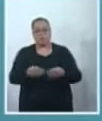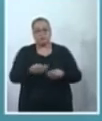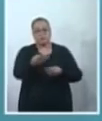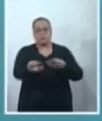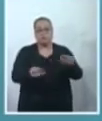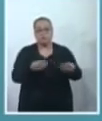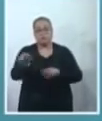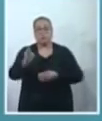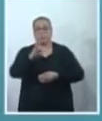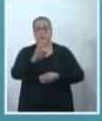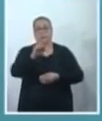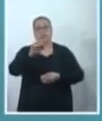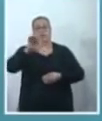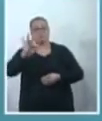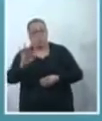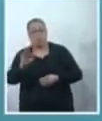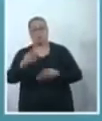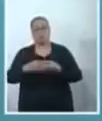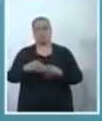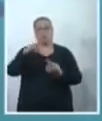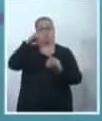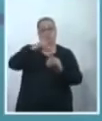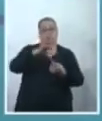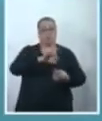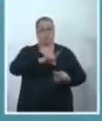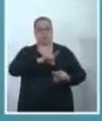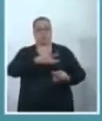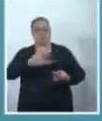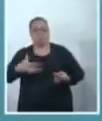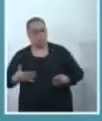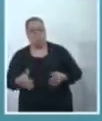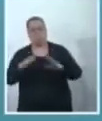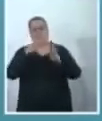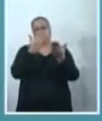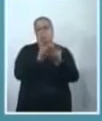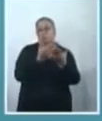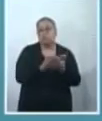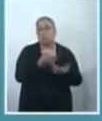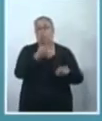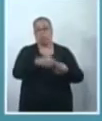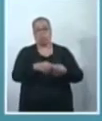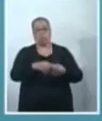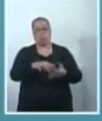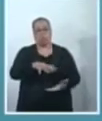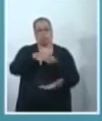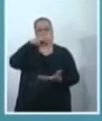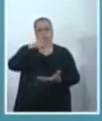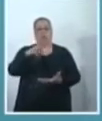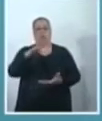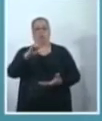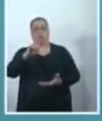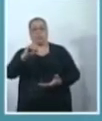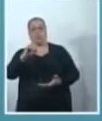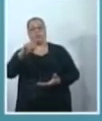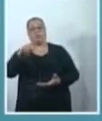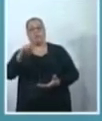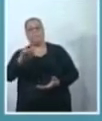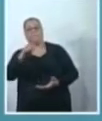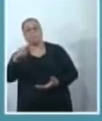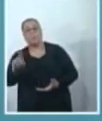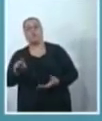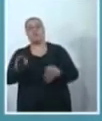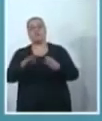UBSF, no Puxinho, na Cesto Propão, nas escolas. E queremos que seja lei. Um programa de